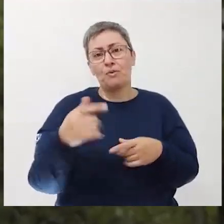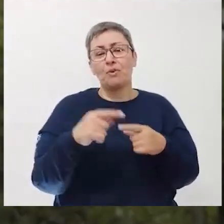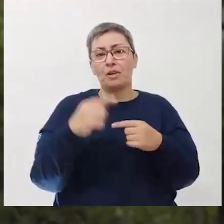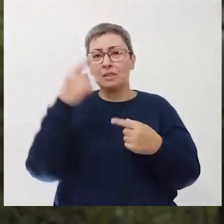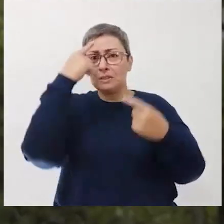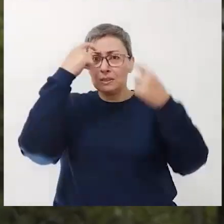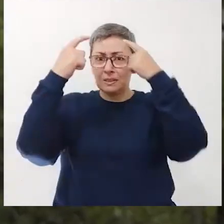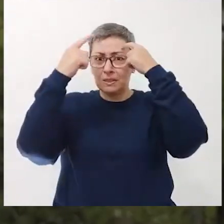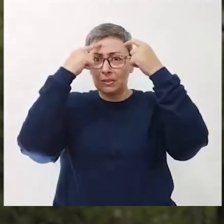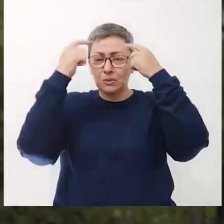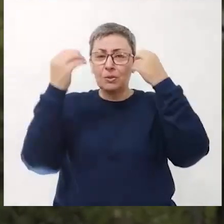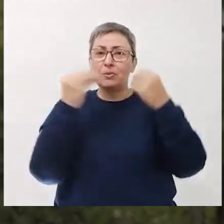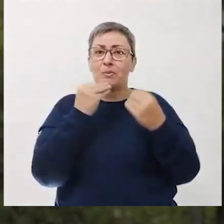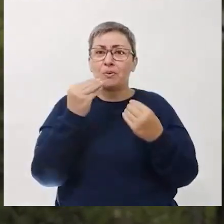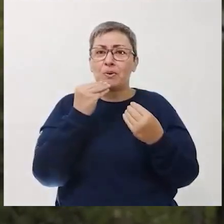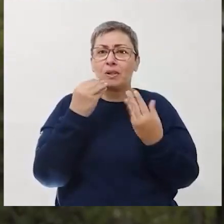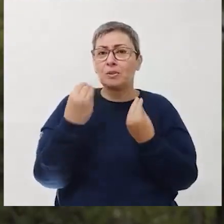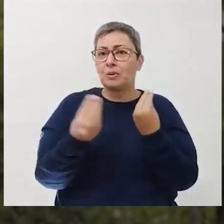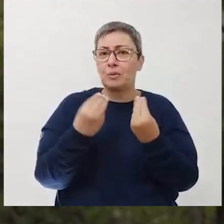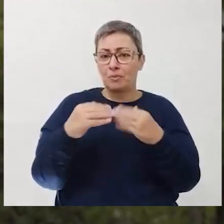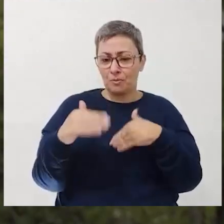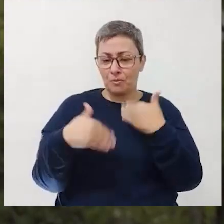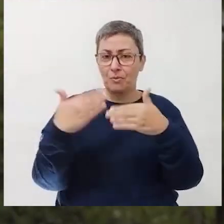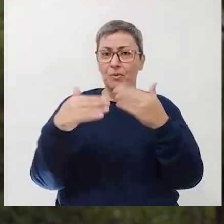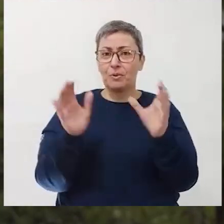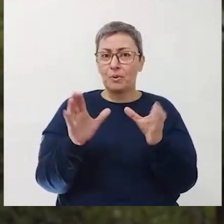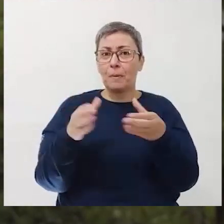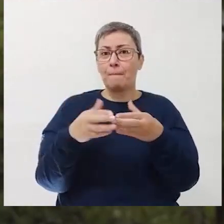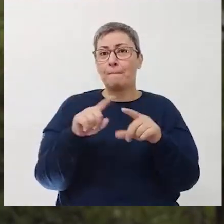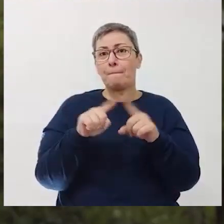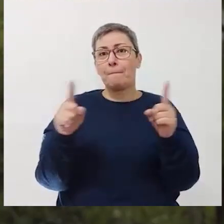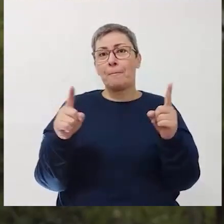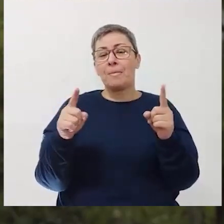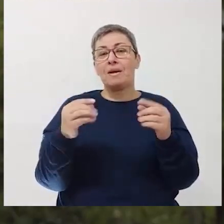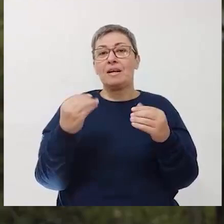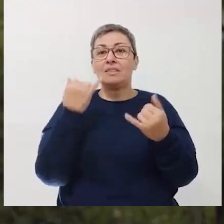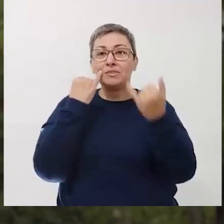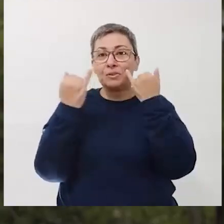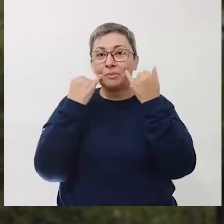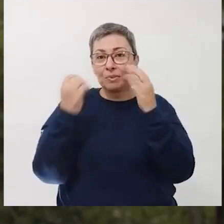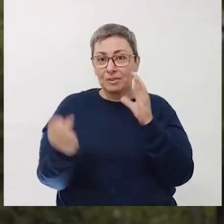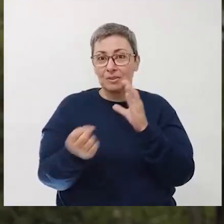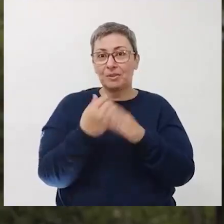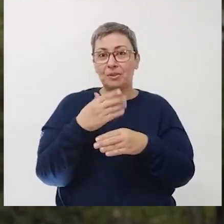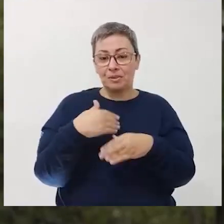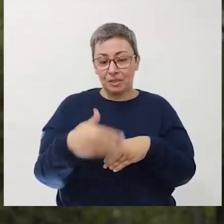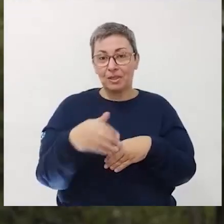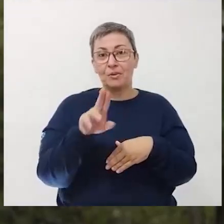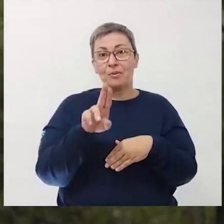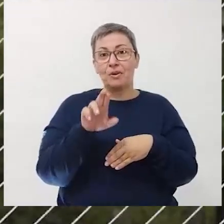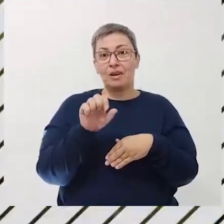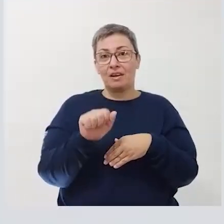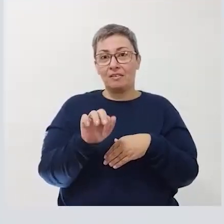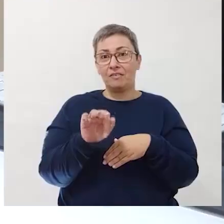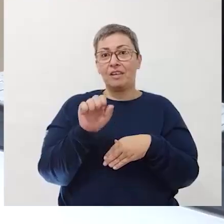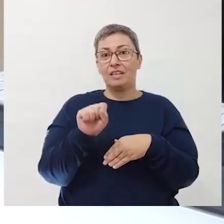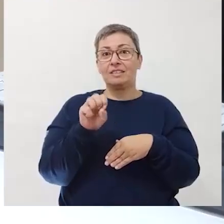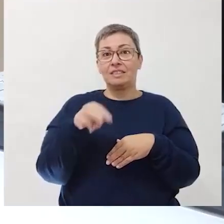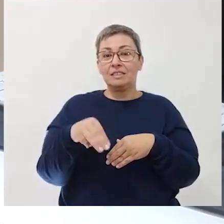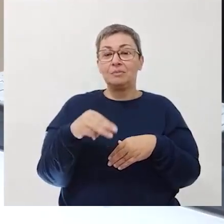pouco e criar suas próprias hipóteses sobre a evolução desse grupo. Mas a informação original partiu aqui da UFSM.